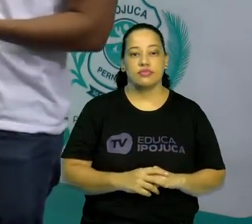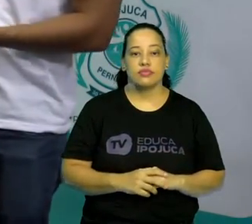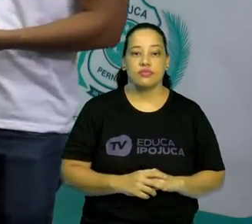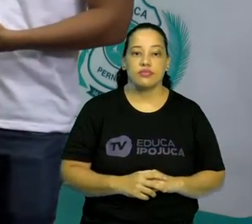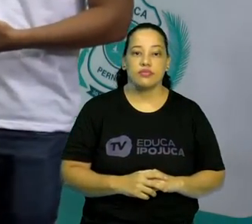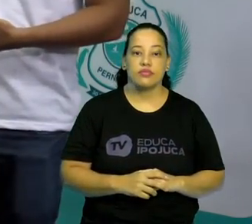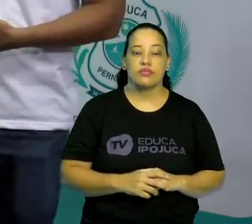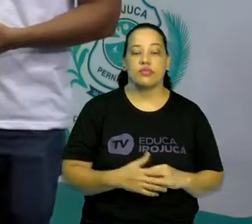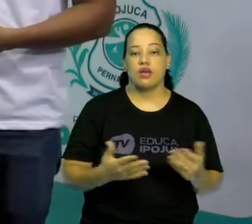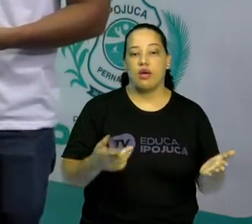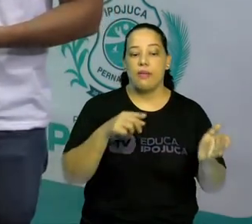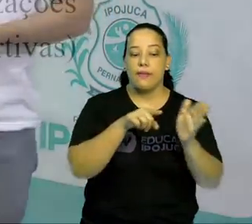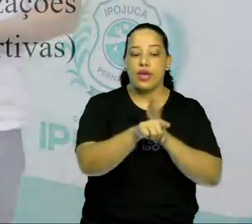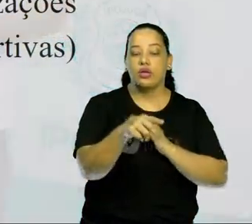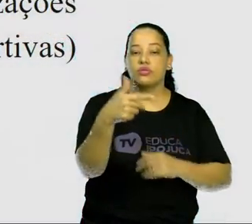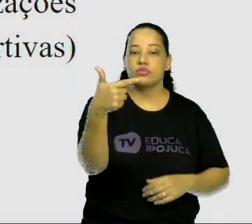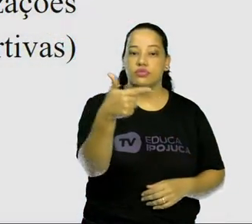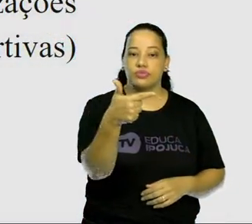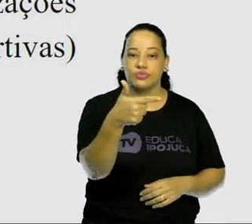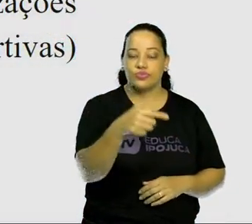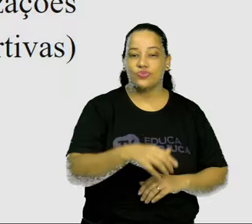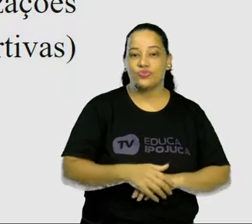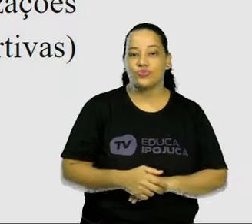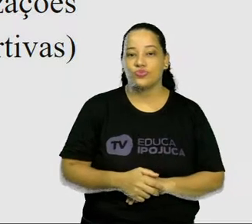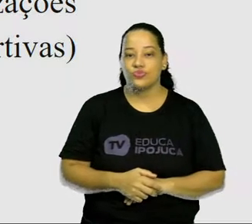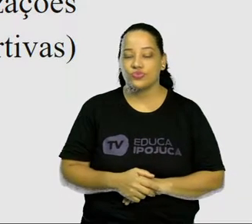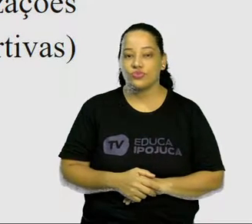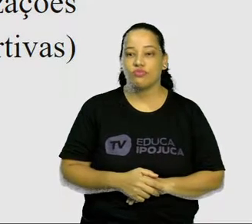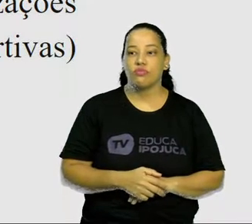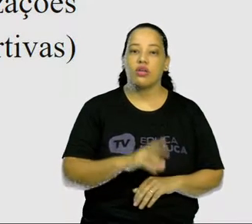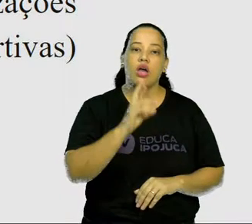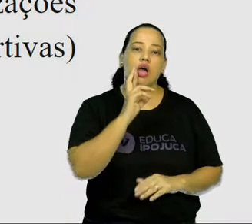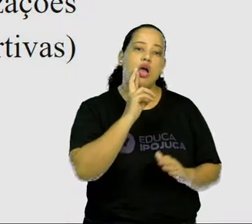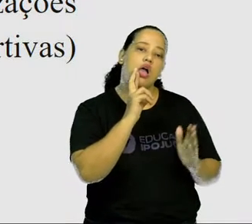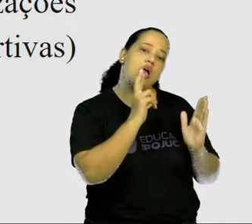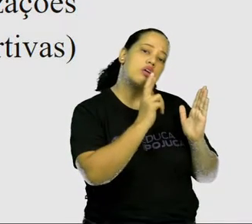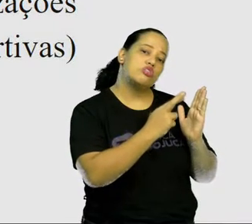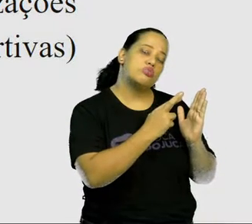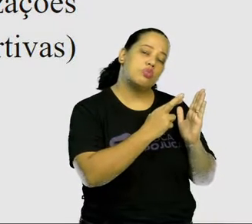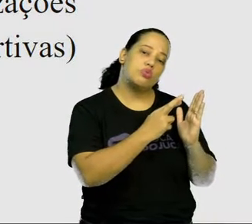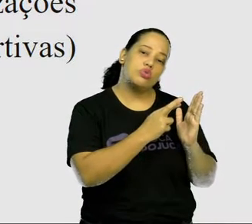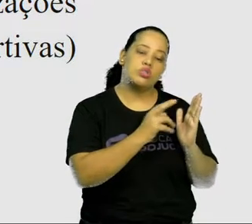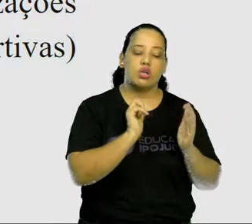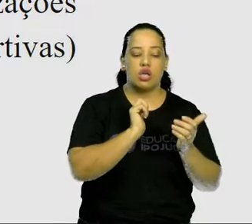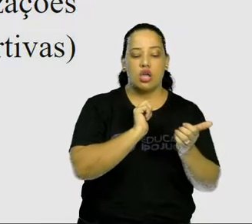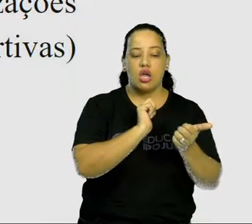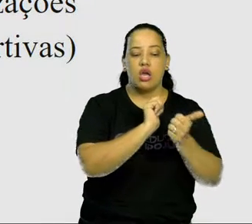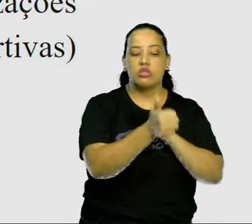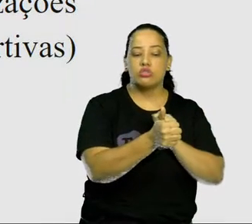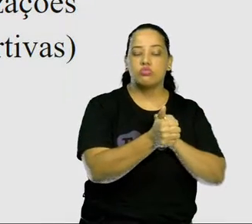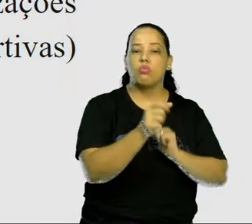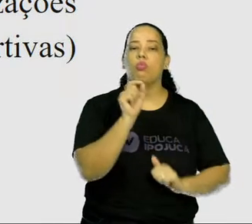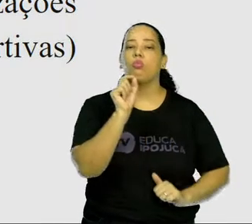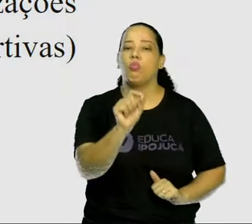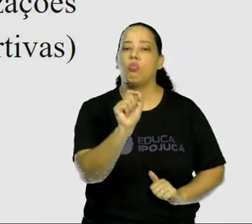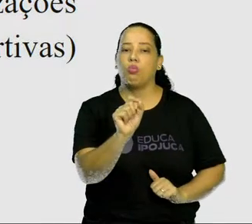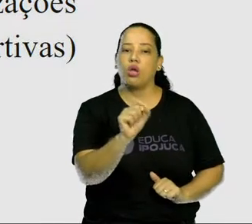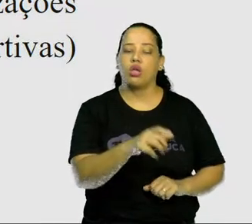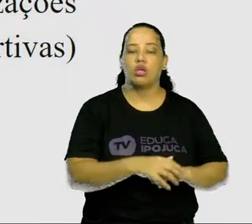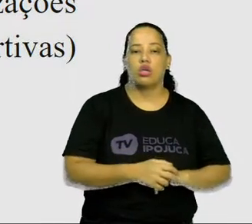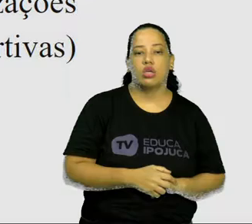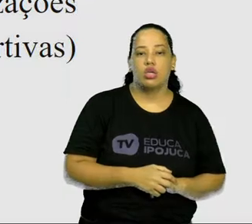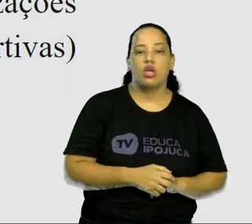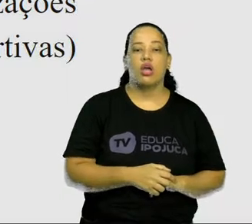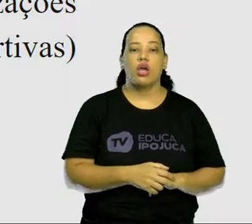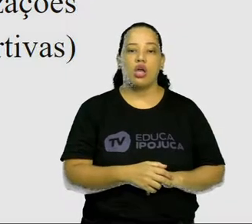Segunda pergunta, responda o que é esporte. O esporte, ele vai se caracterizar